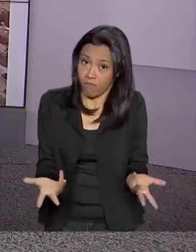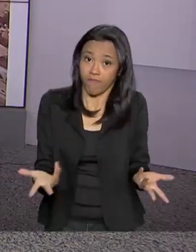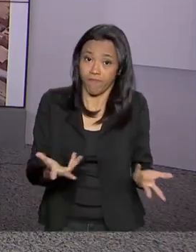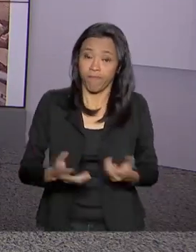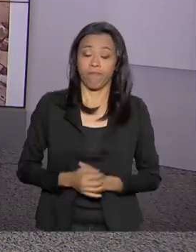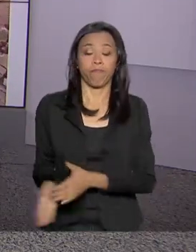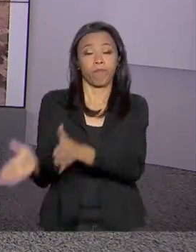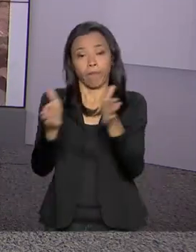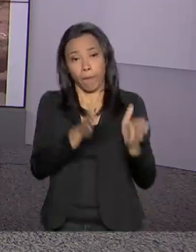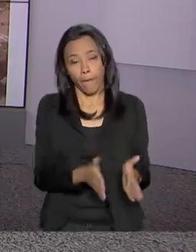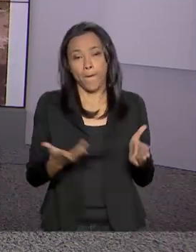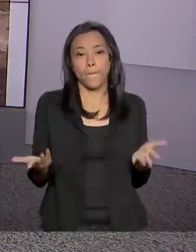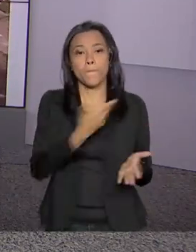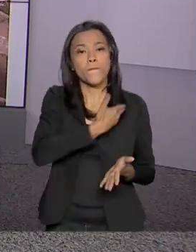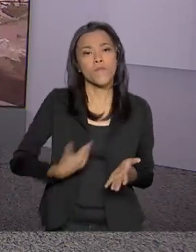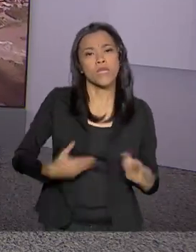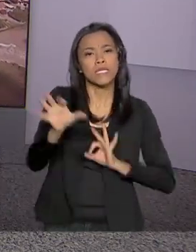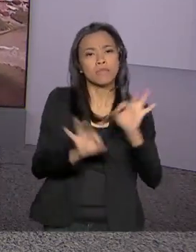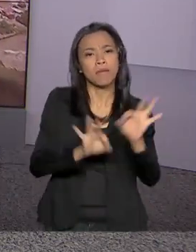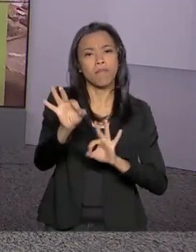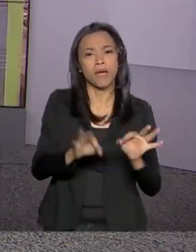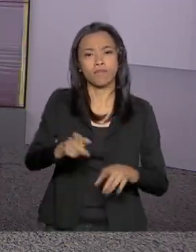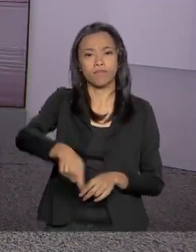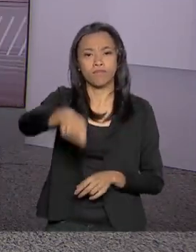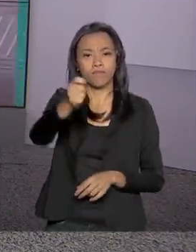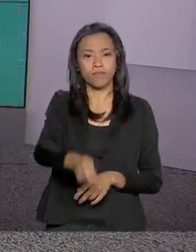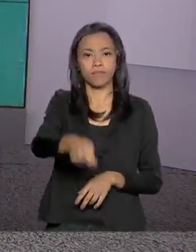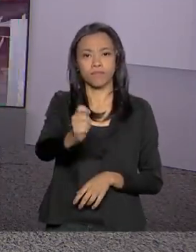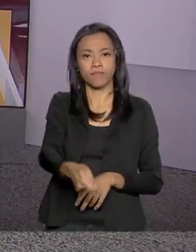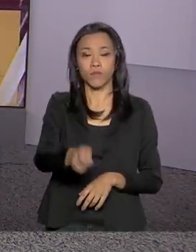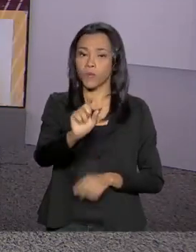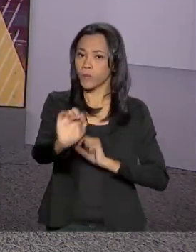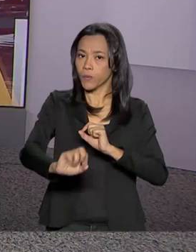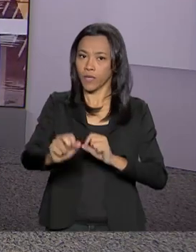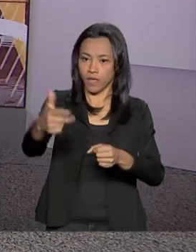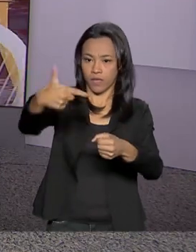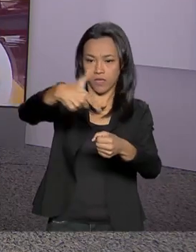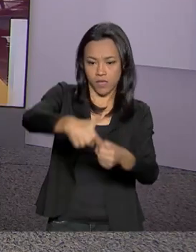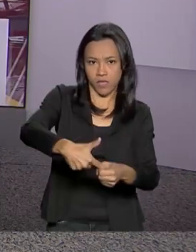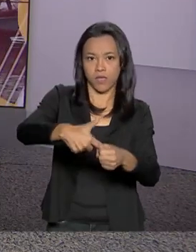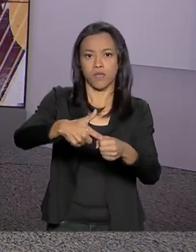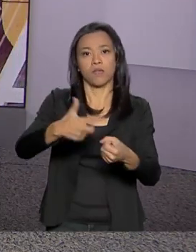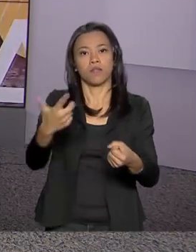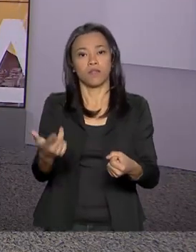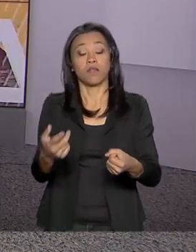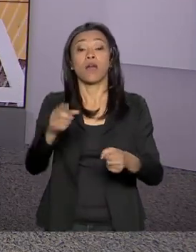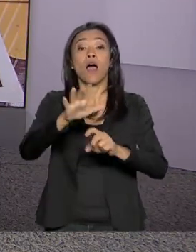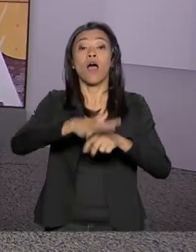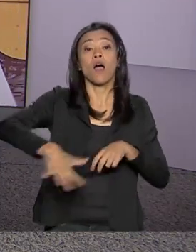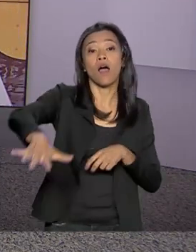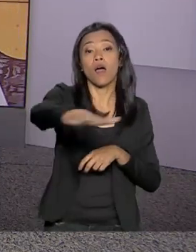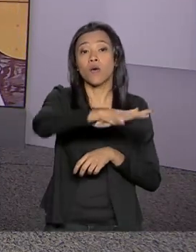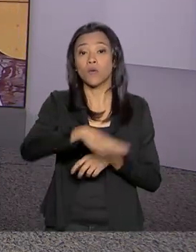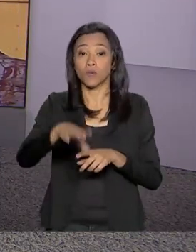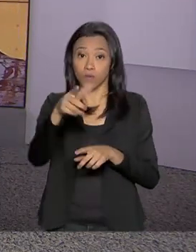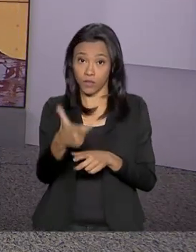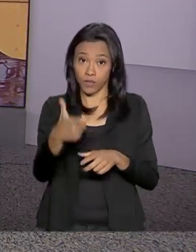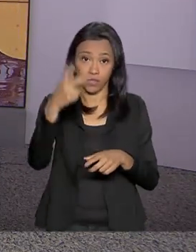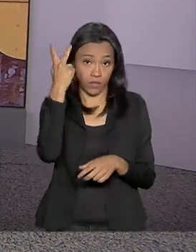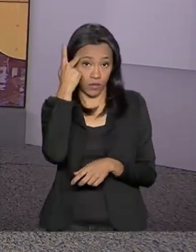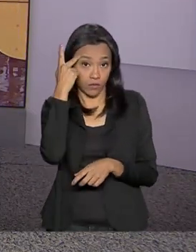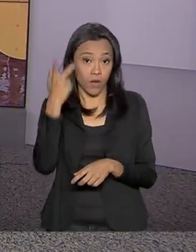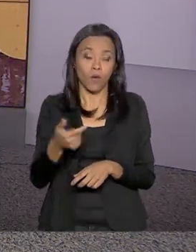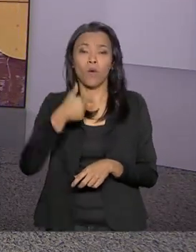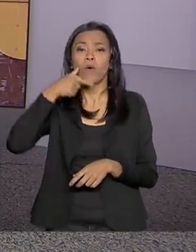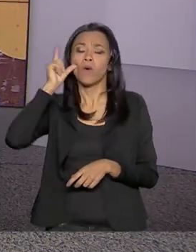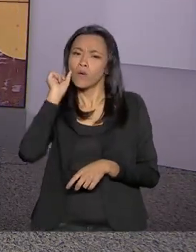O governo prepara a realização de um leilão do excedente da produção de petróleo do pré-sal na Bacia de Santos. Ontem, os ministros da Economia,